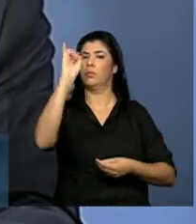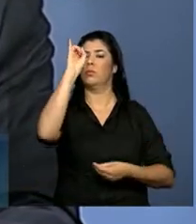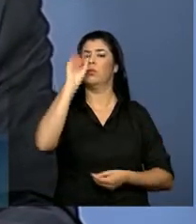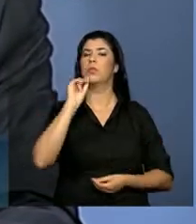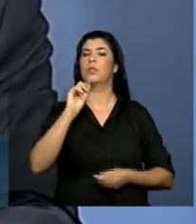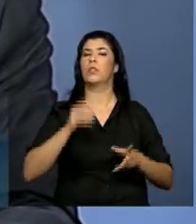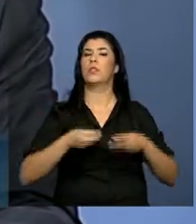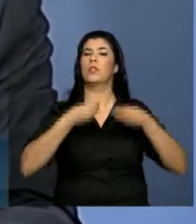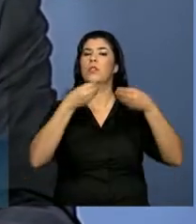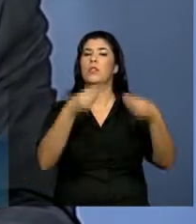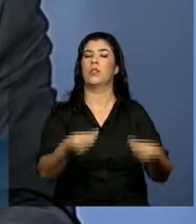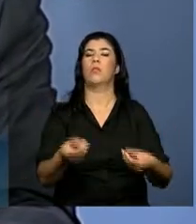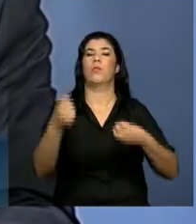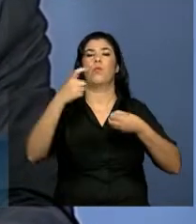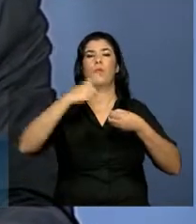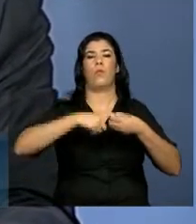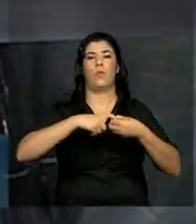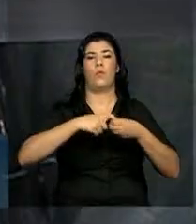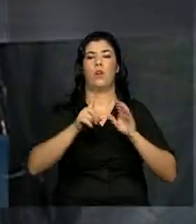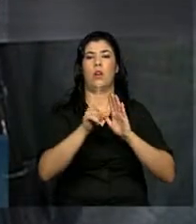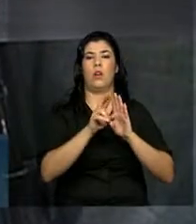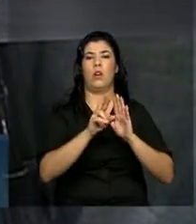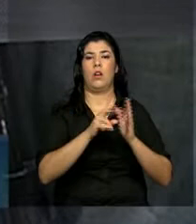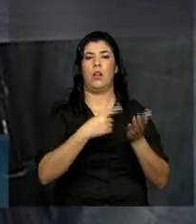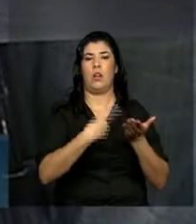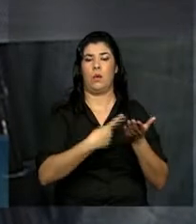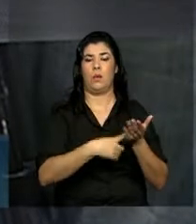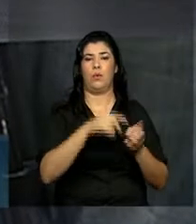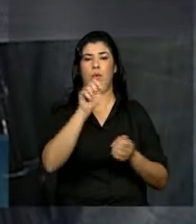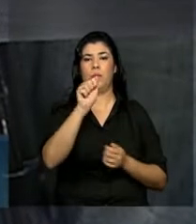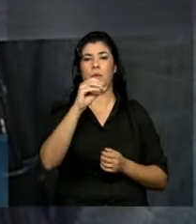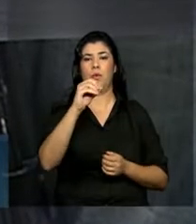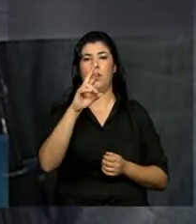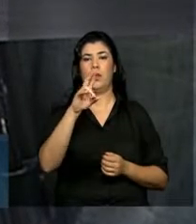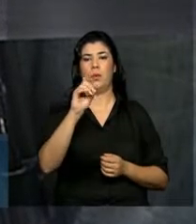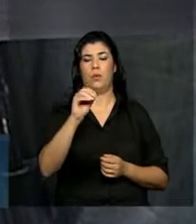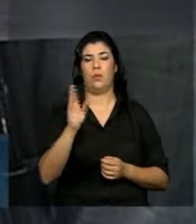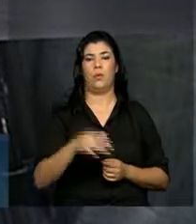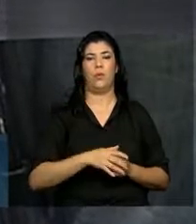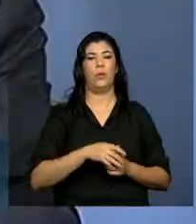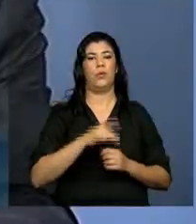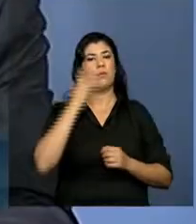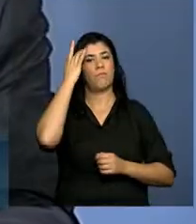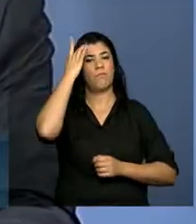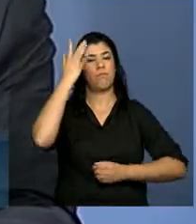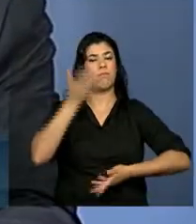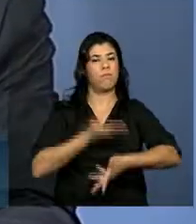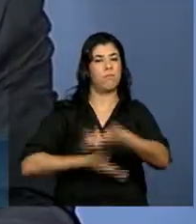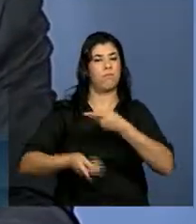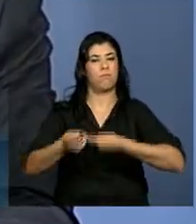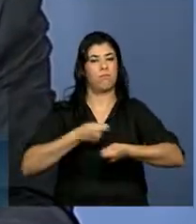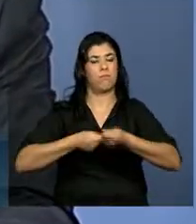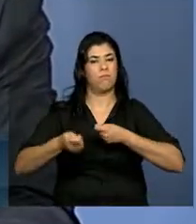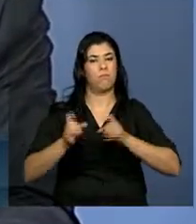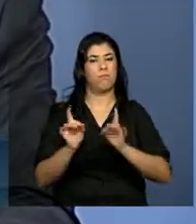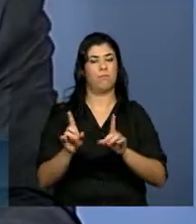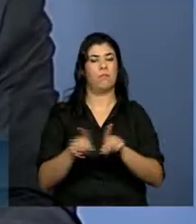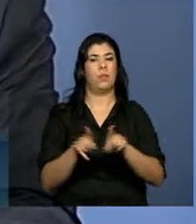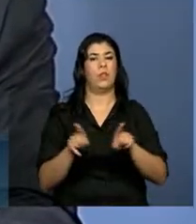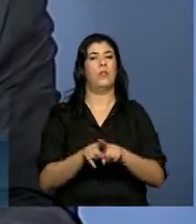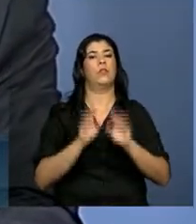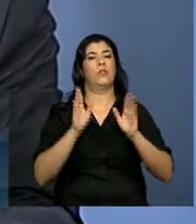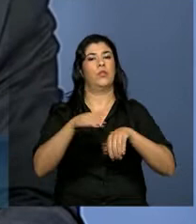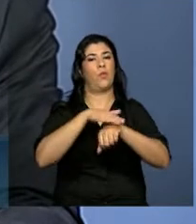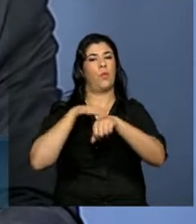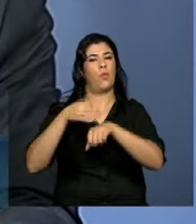foi a do acordo de facilitação de comércio, sobre o qual eu tenho falado com as autoridades brasileiras, sobretudo a importância